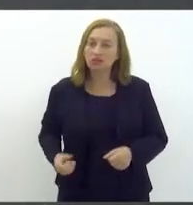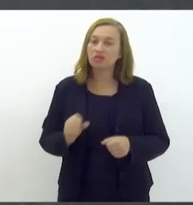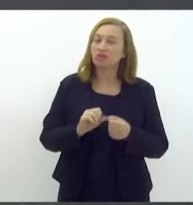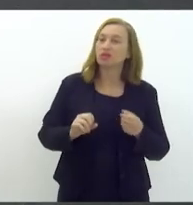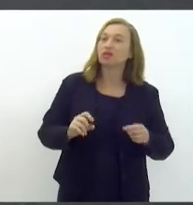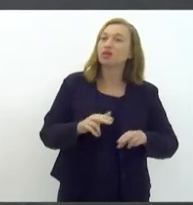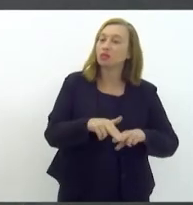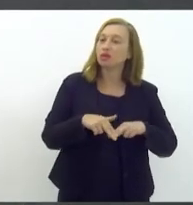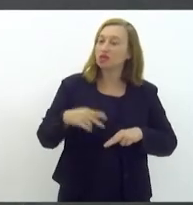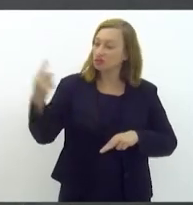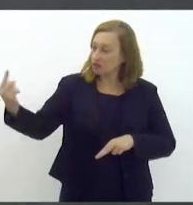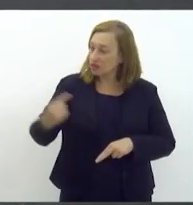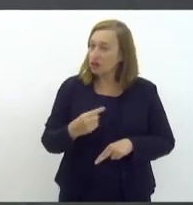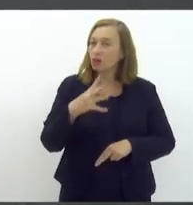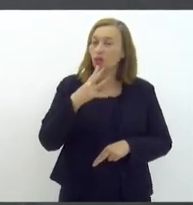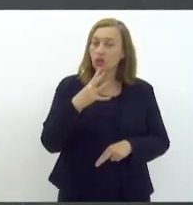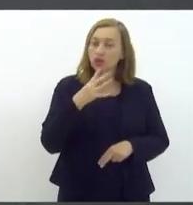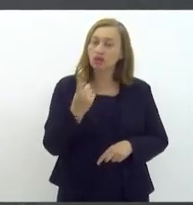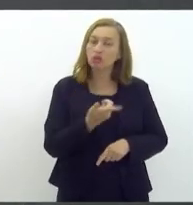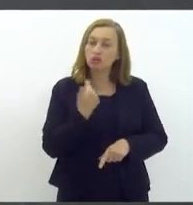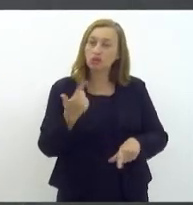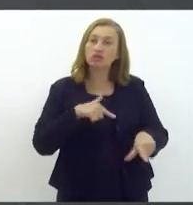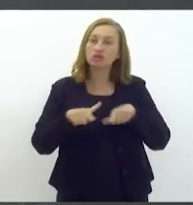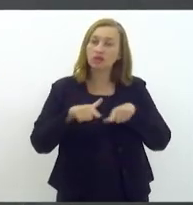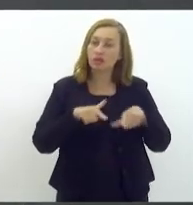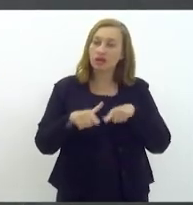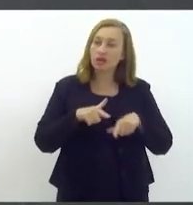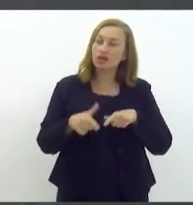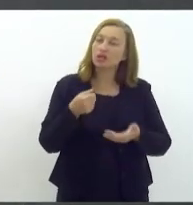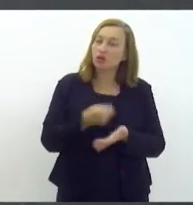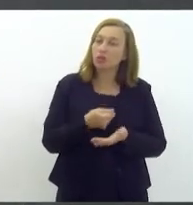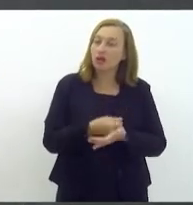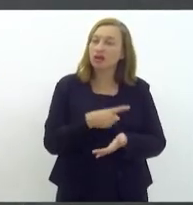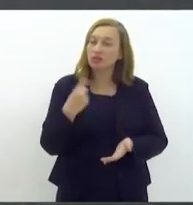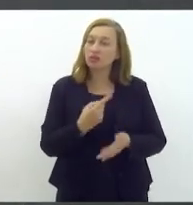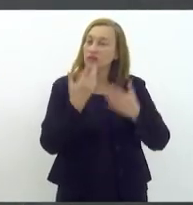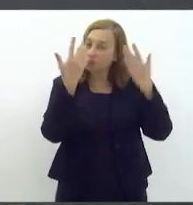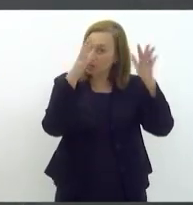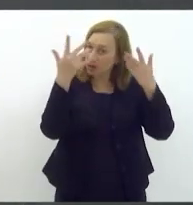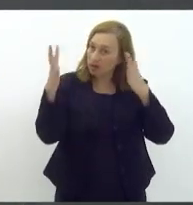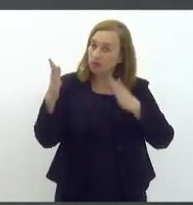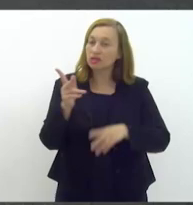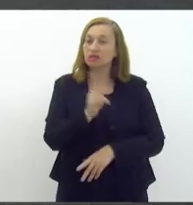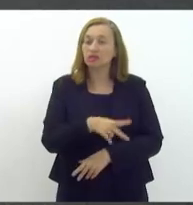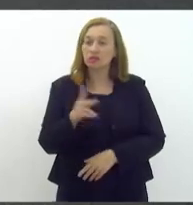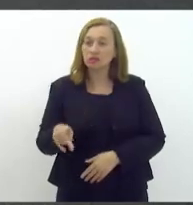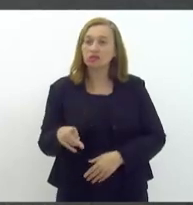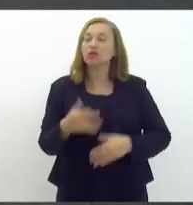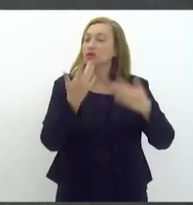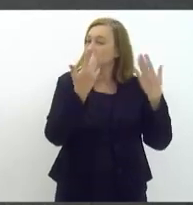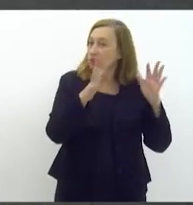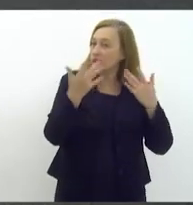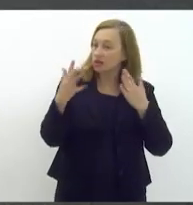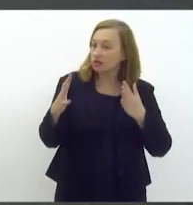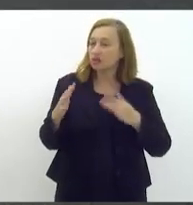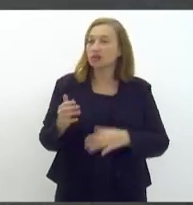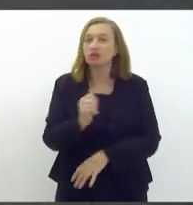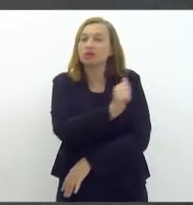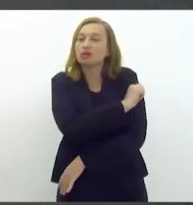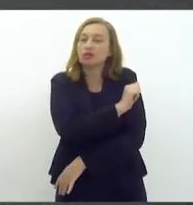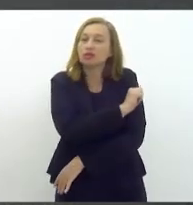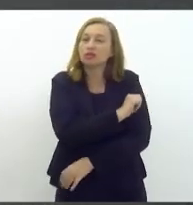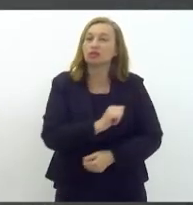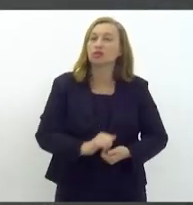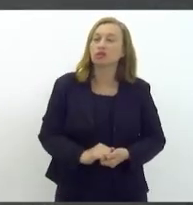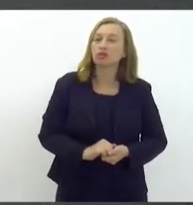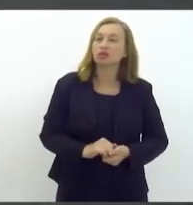isso vem aqui conhecer o nosso trabalho e vem aqui nos cobrar. Então, parabéns aos professores parabéns aos estudantes